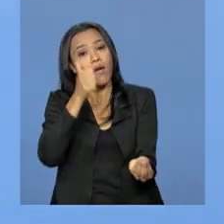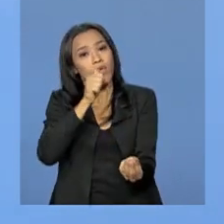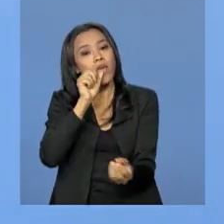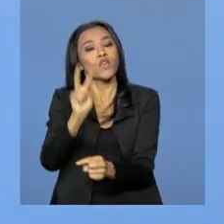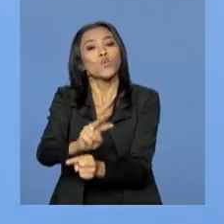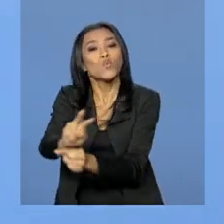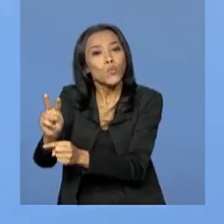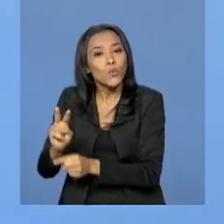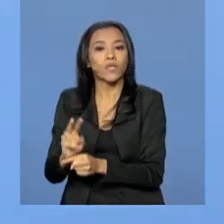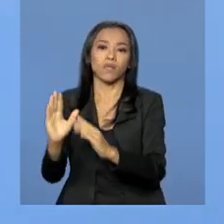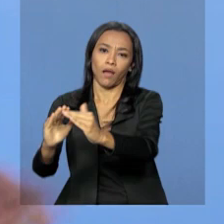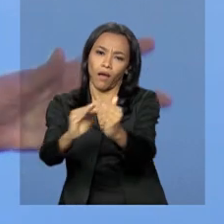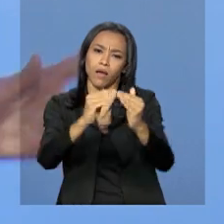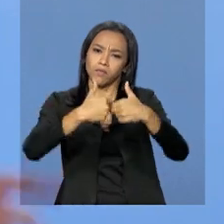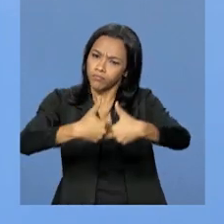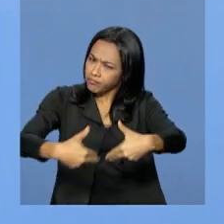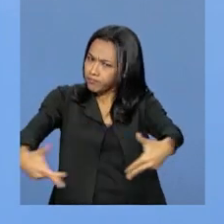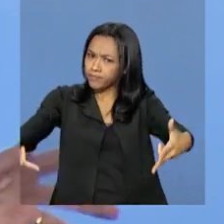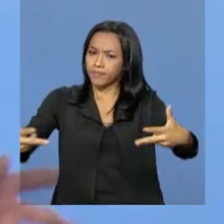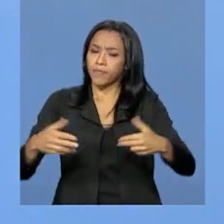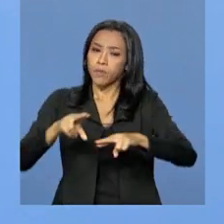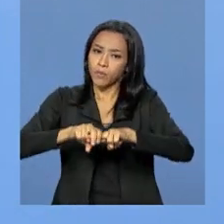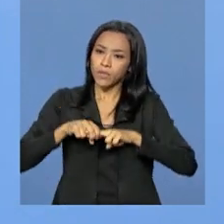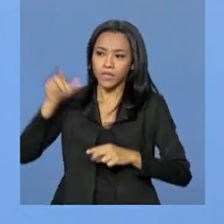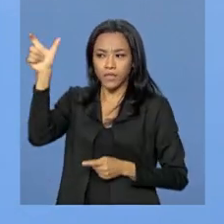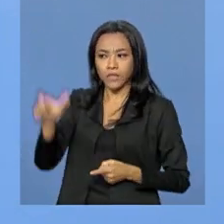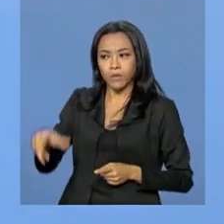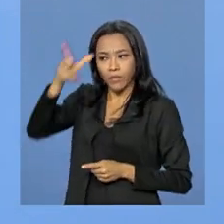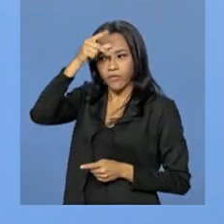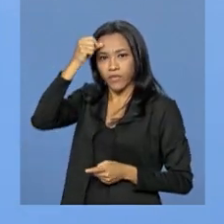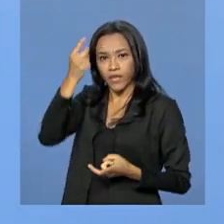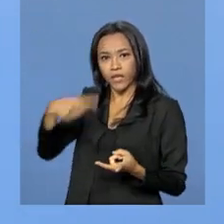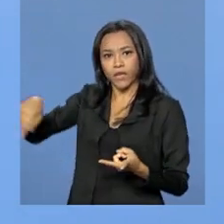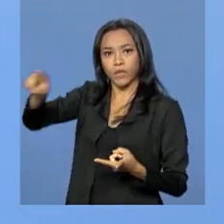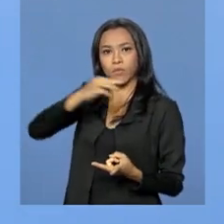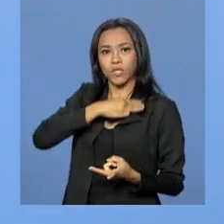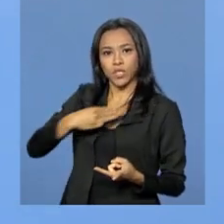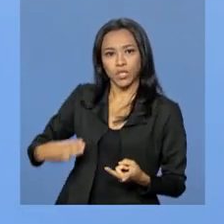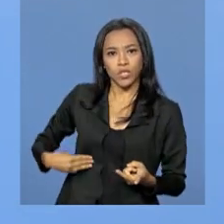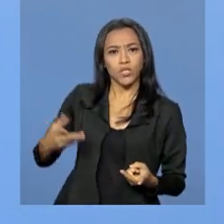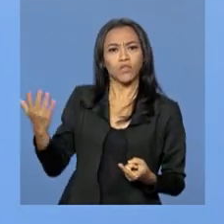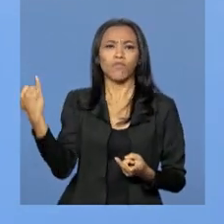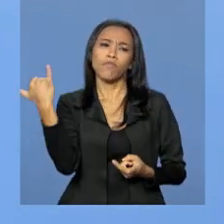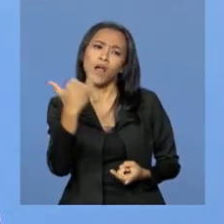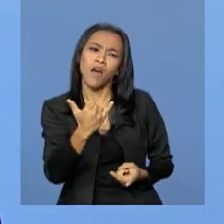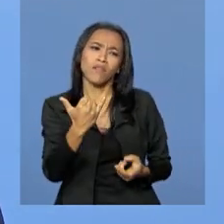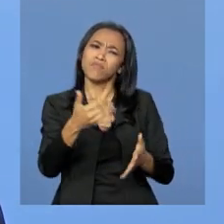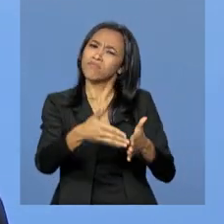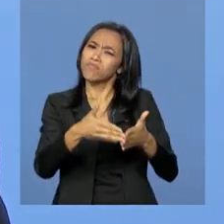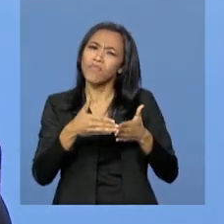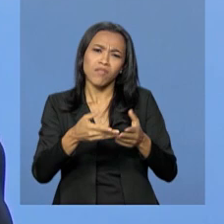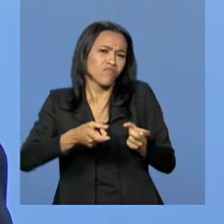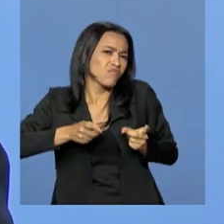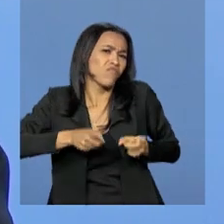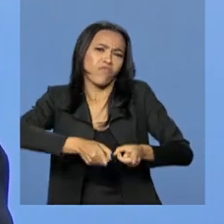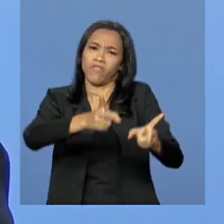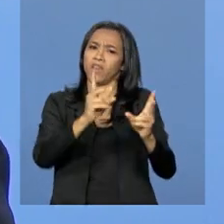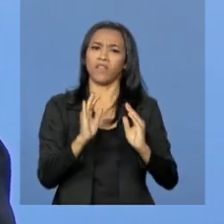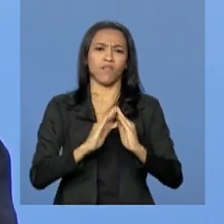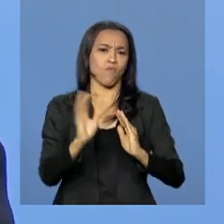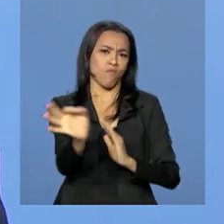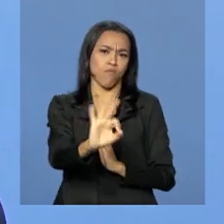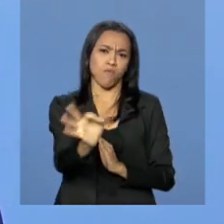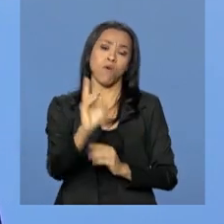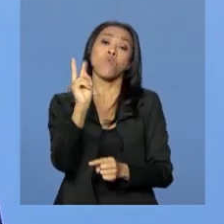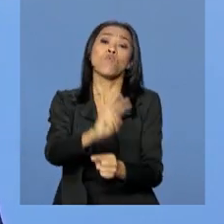mais essas coisas, né? E por isso o prefeito, o Oc e todos recomendaram, não vendo o que vocês têm, cuide daquilo